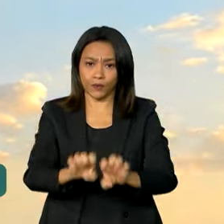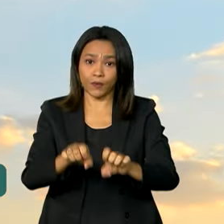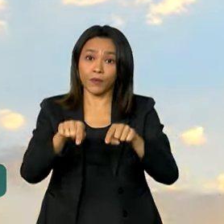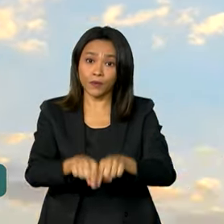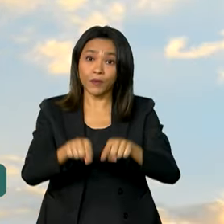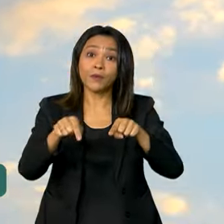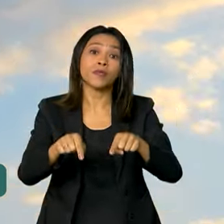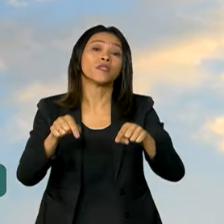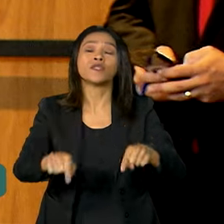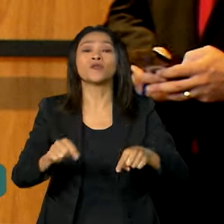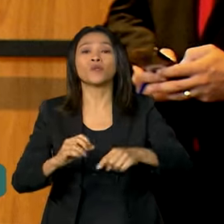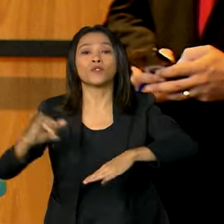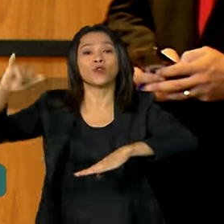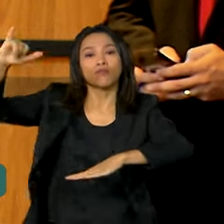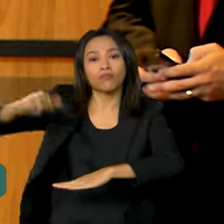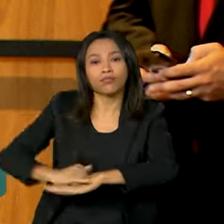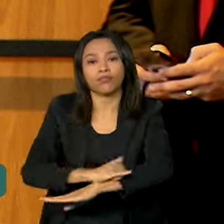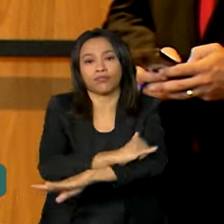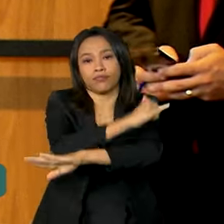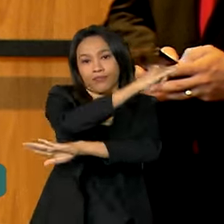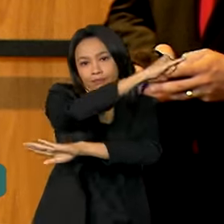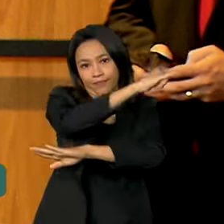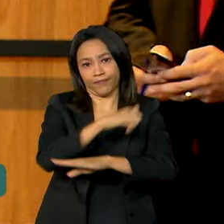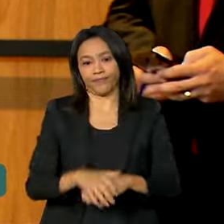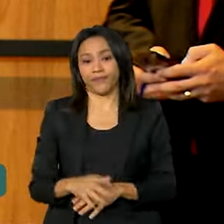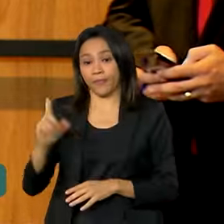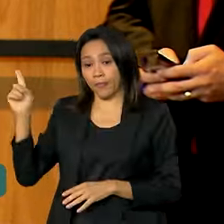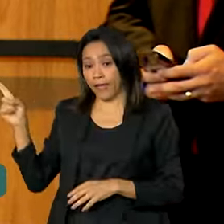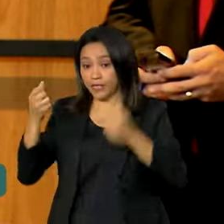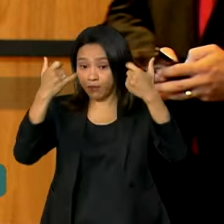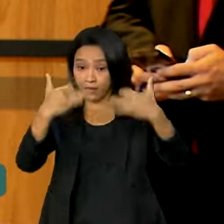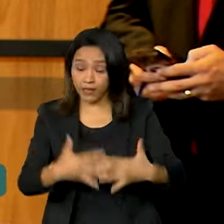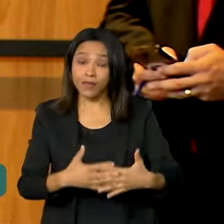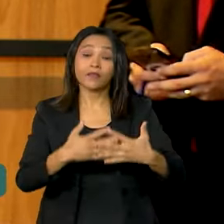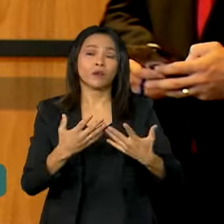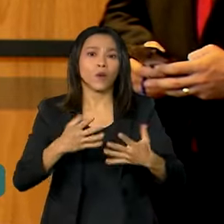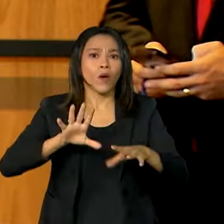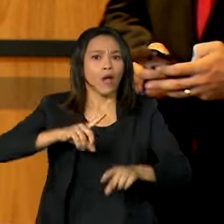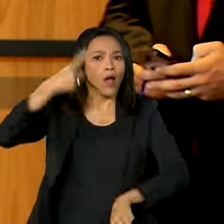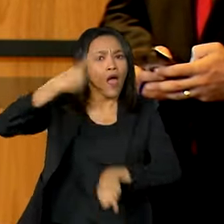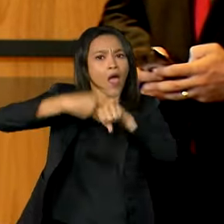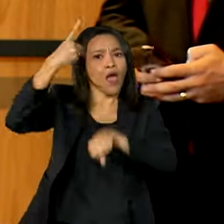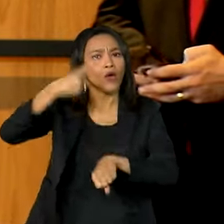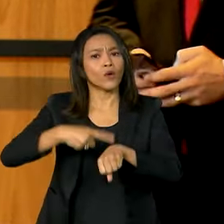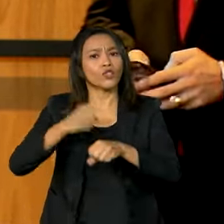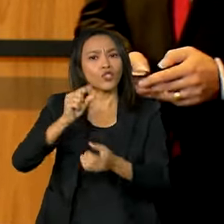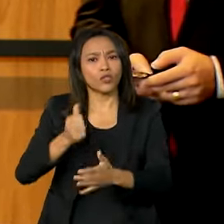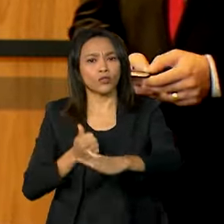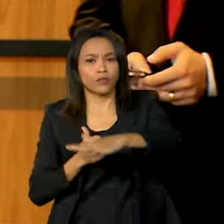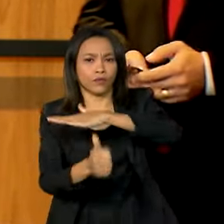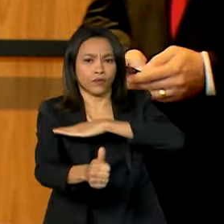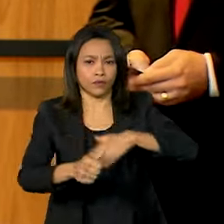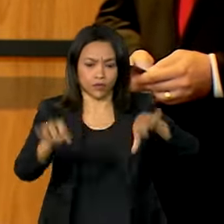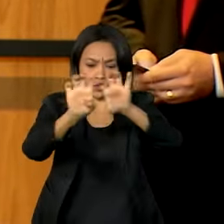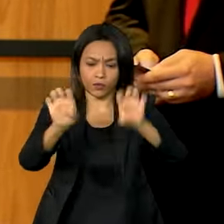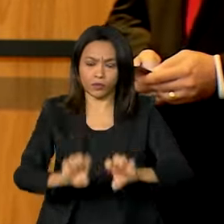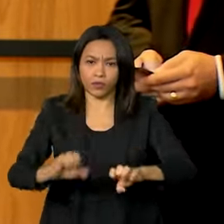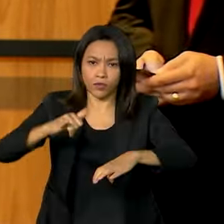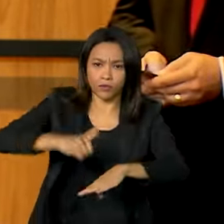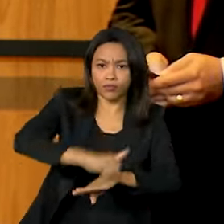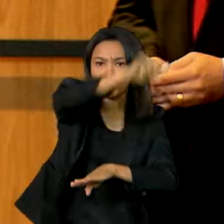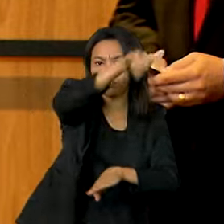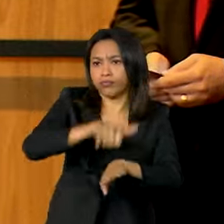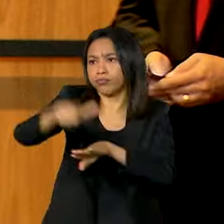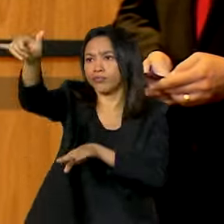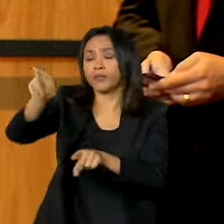aeroportuário. Um recorde de investimentos na infraestrutura aeroportuária do país, tanto no setor público